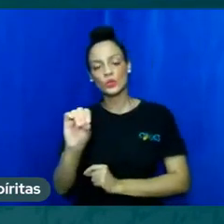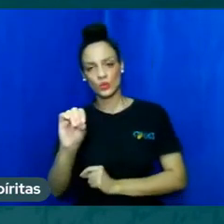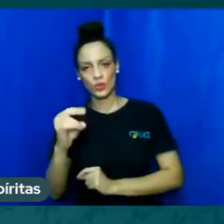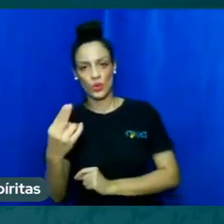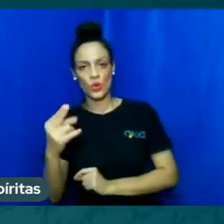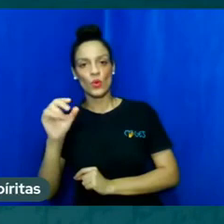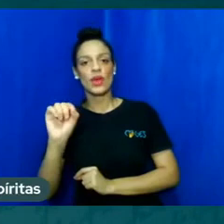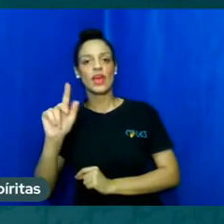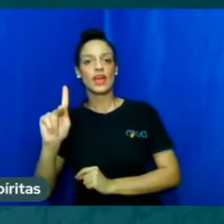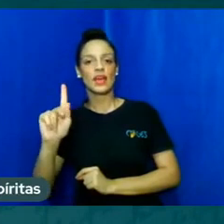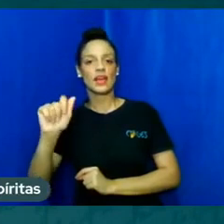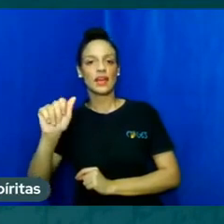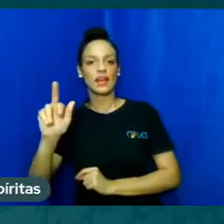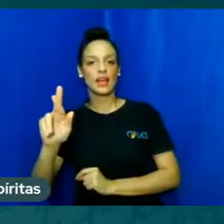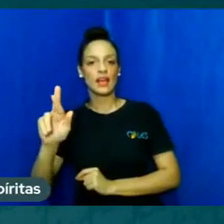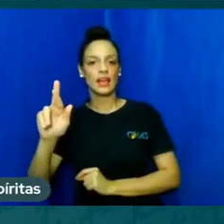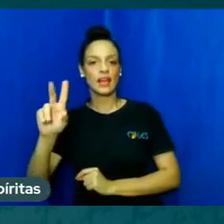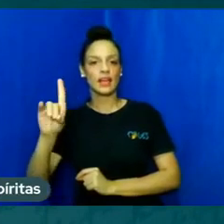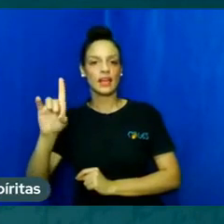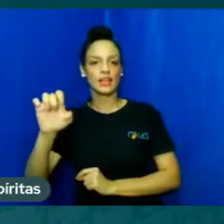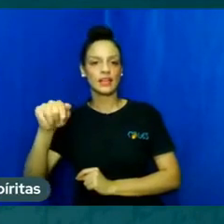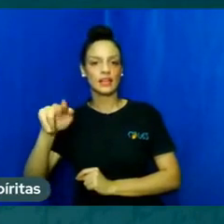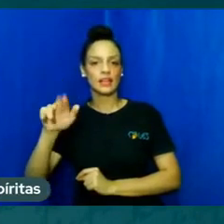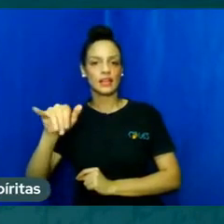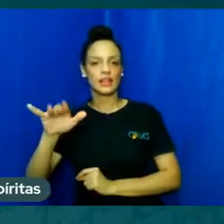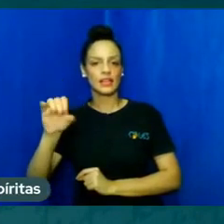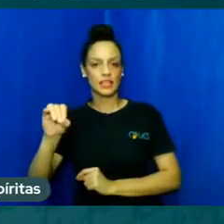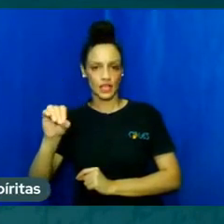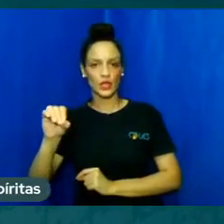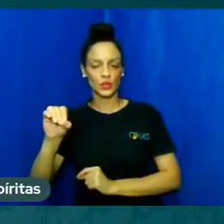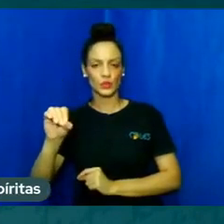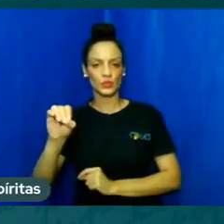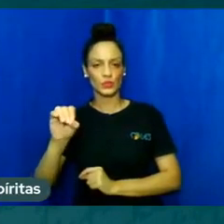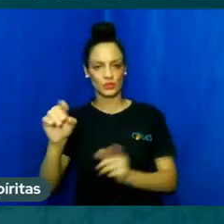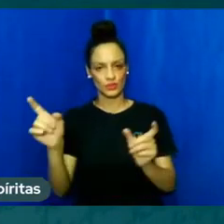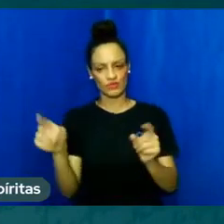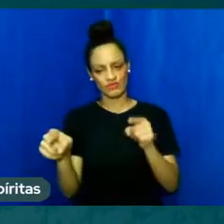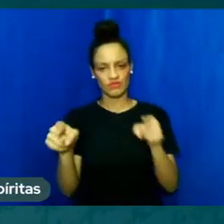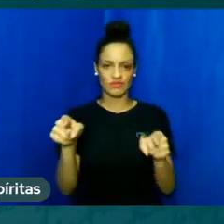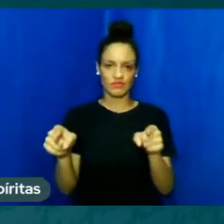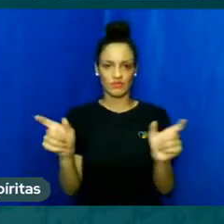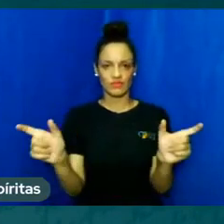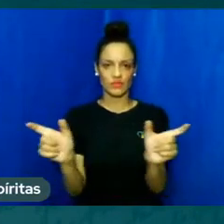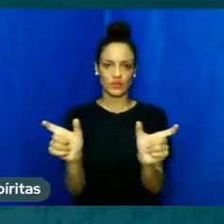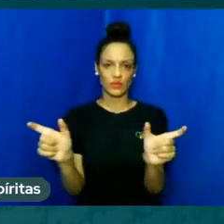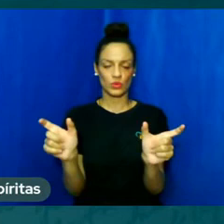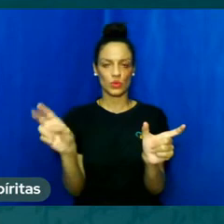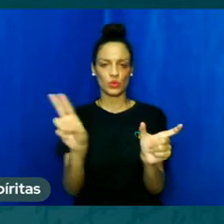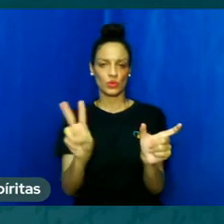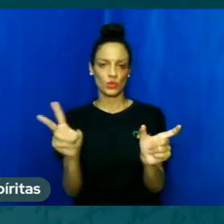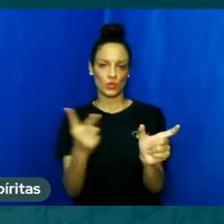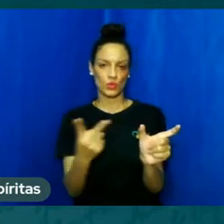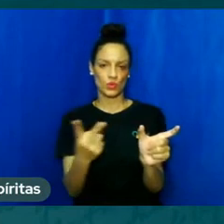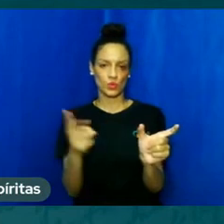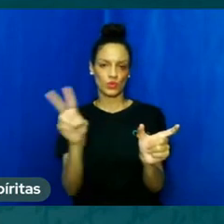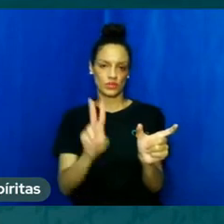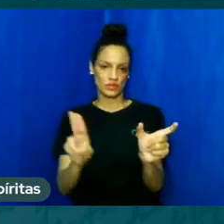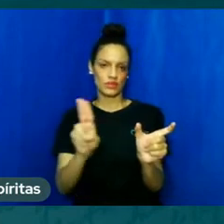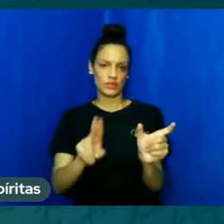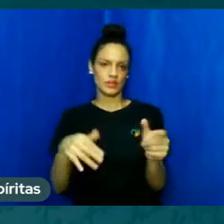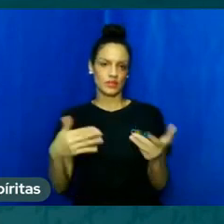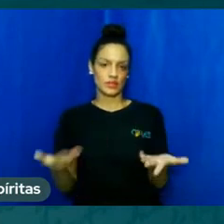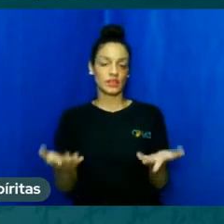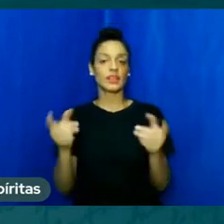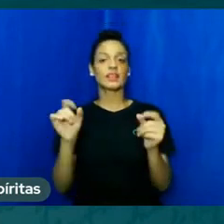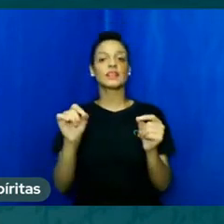do que então seria o kardeciano que é aceito ou kardeciano já não usando o fonema usando apenas a grafia então